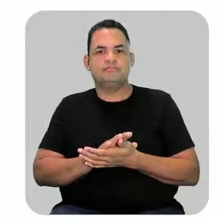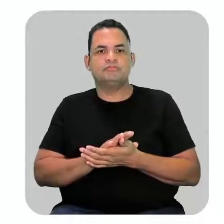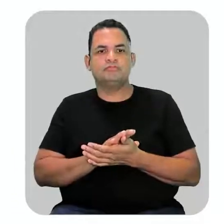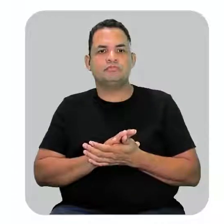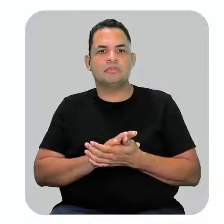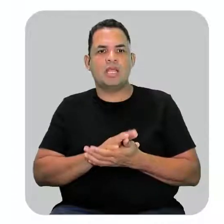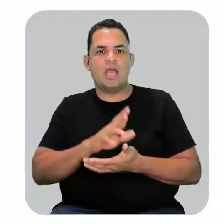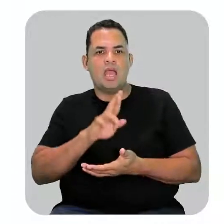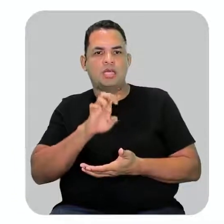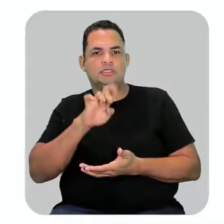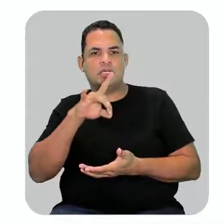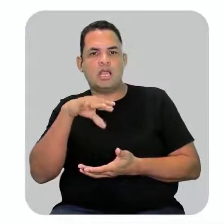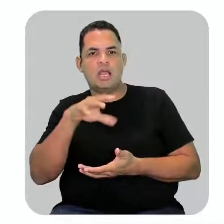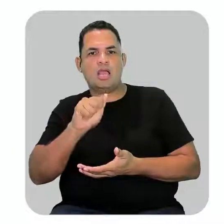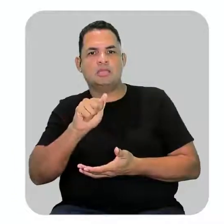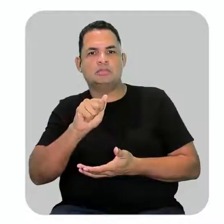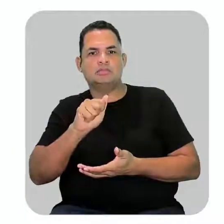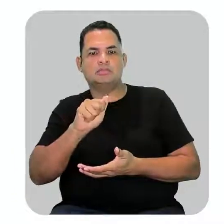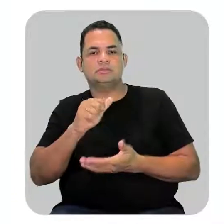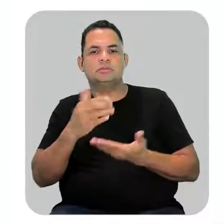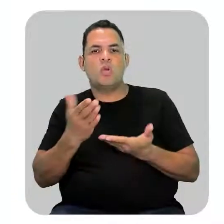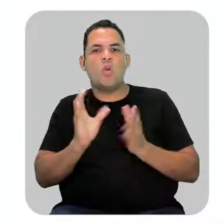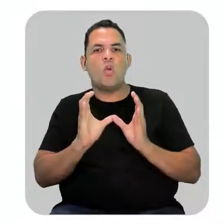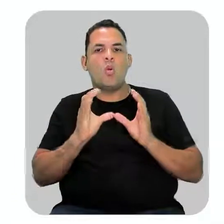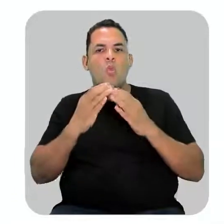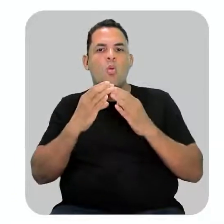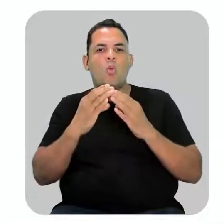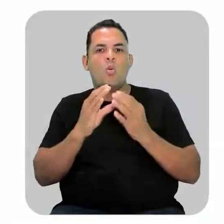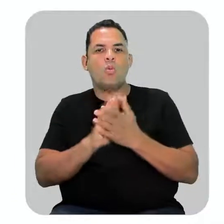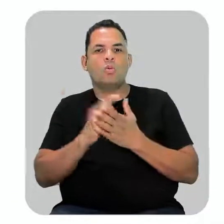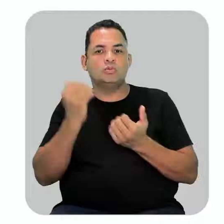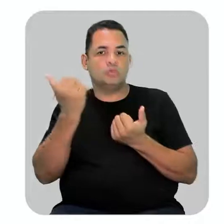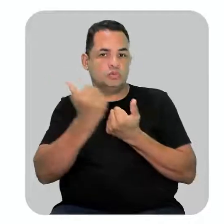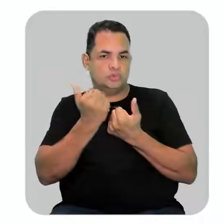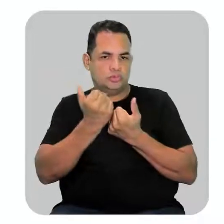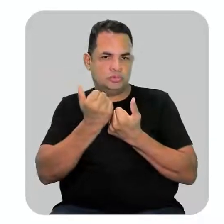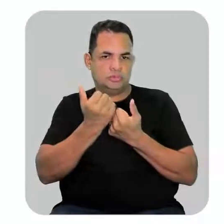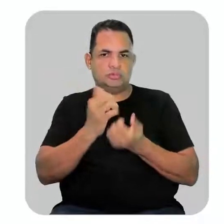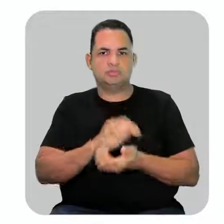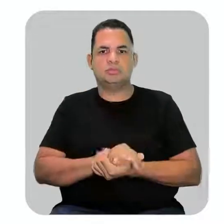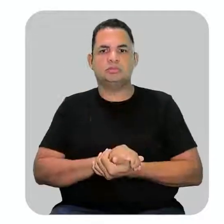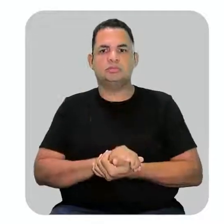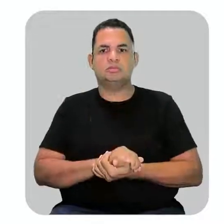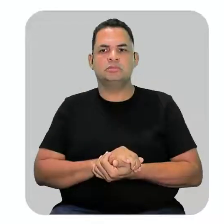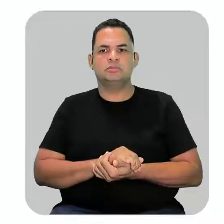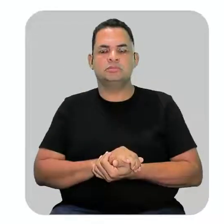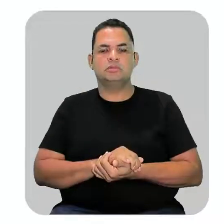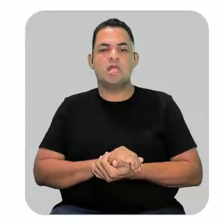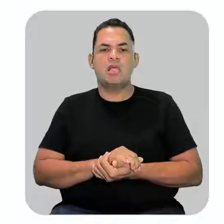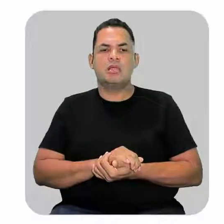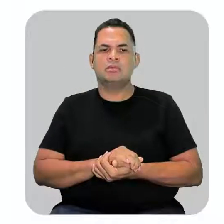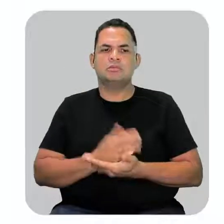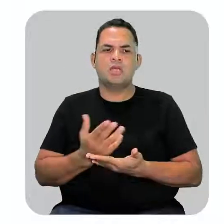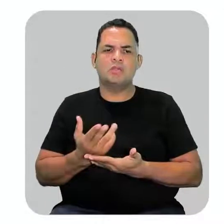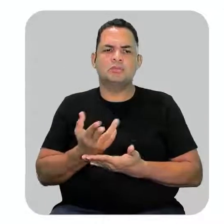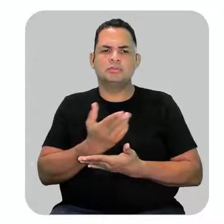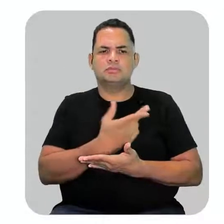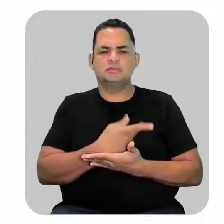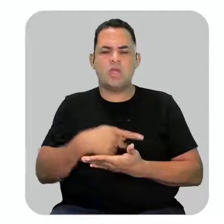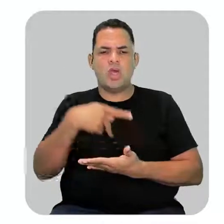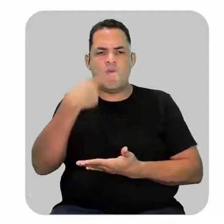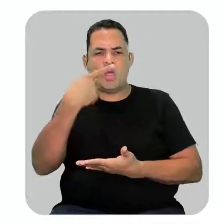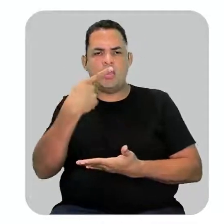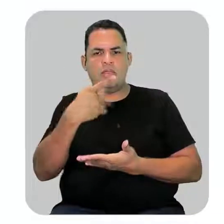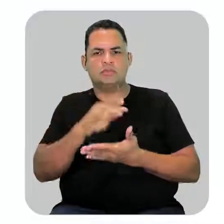Radicais ou ainda grupos substituintes. E, muitas das vezes, nós chamamos eles